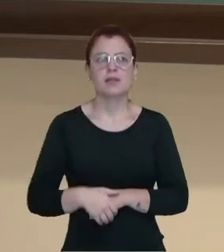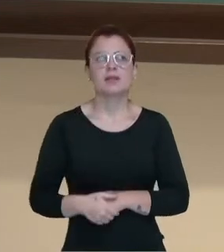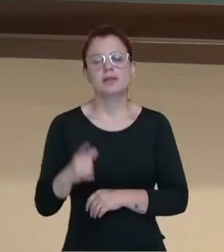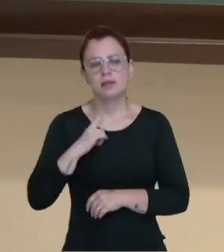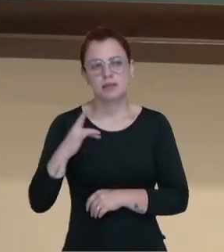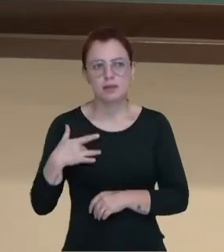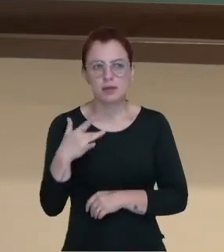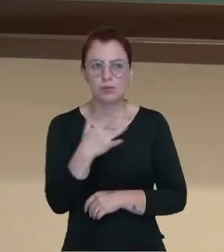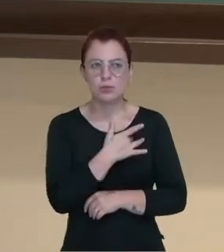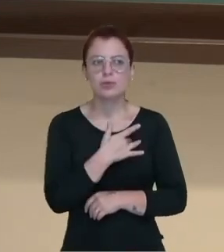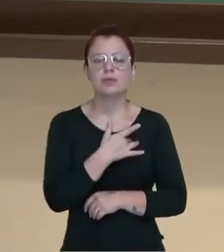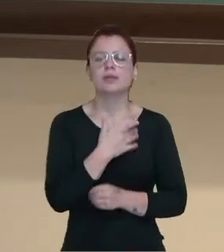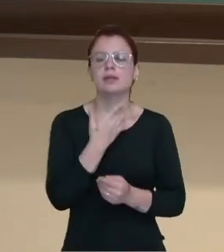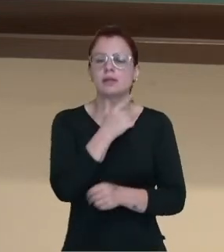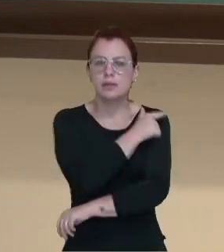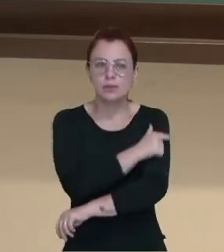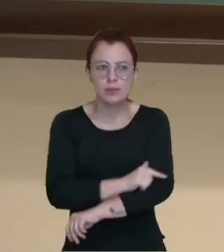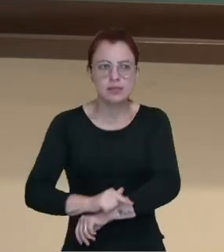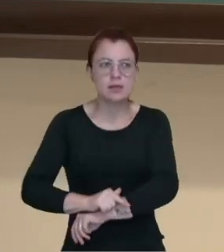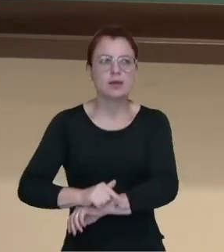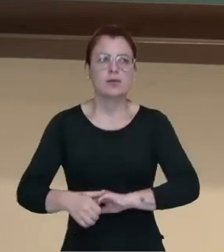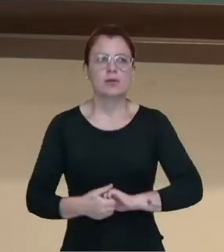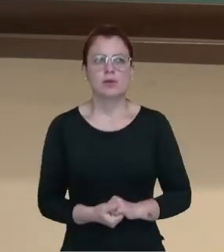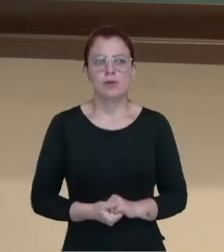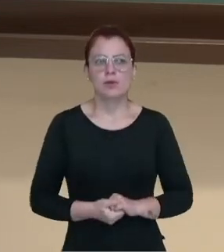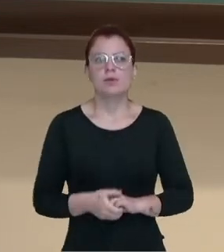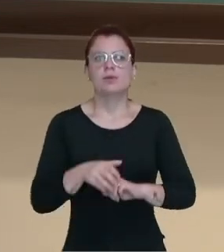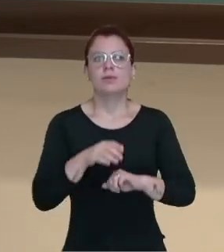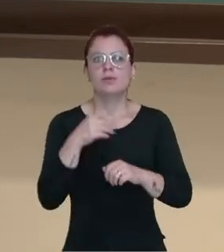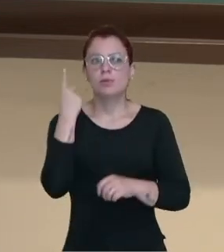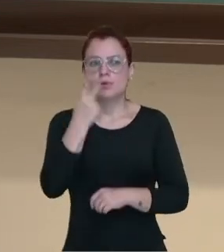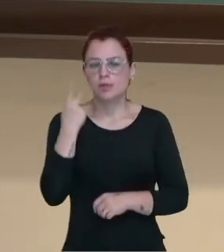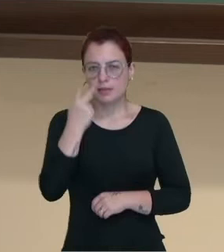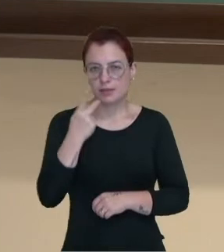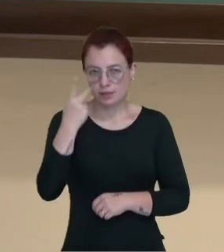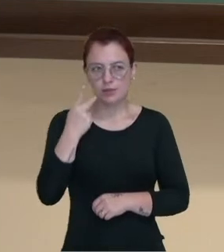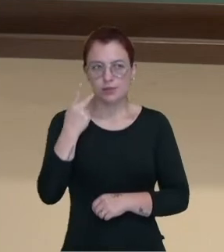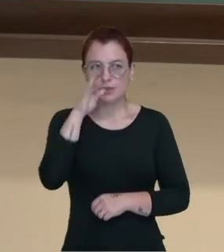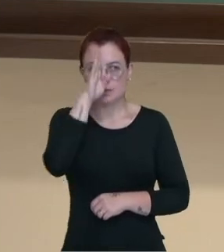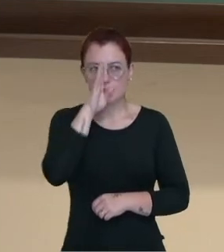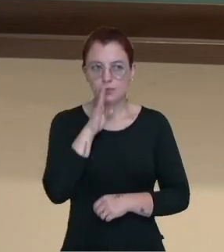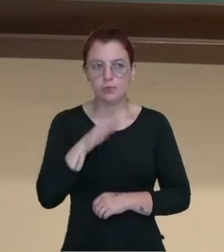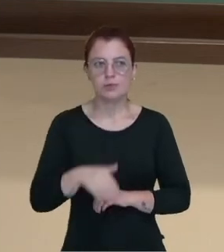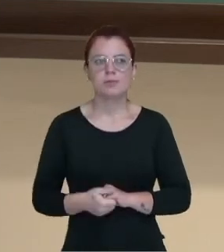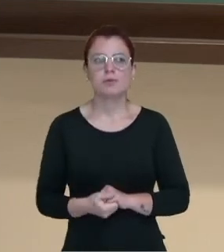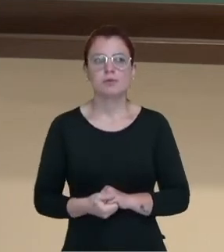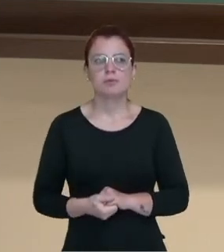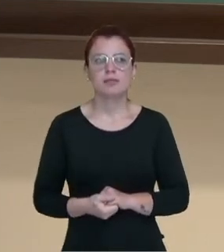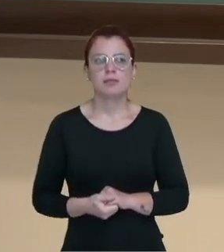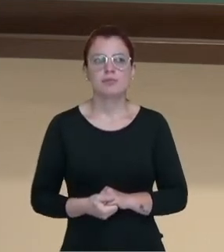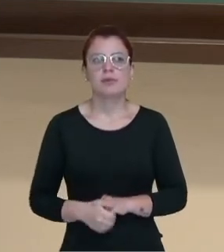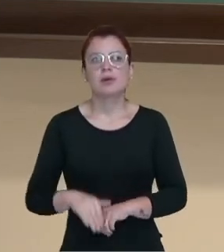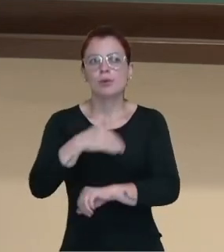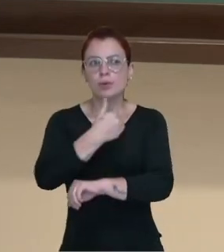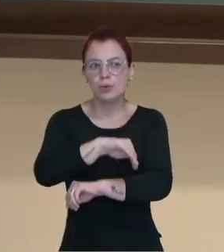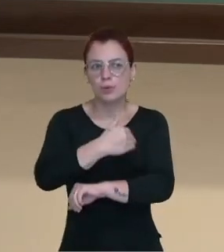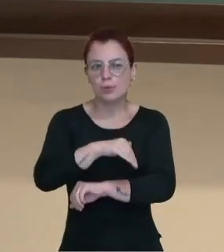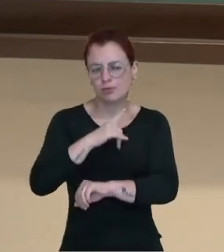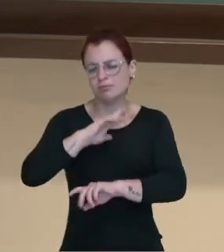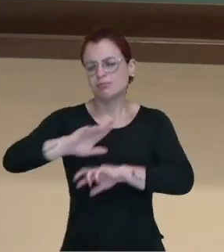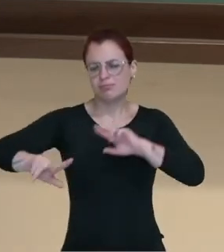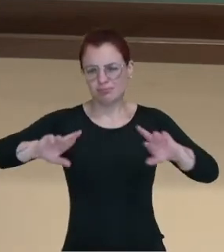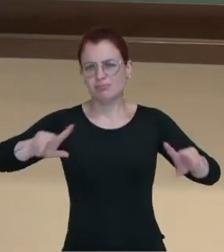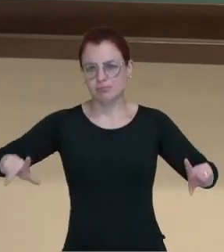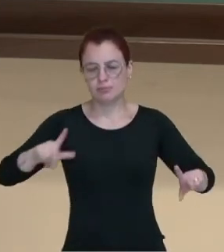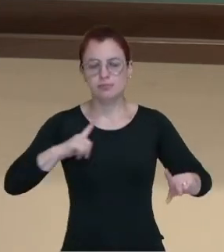saúde pública, investimento em educação, investimento em desenvolvimento de políticas públicas e investimento